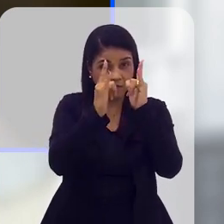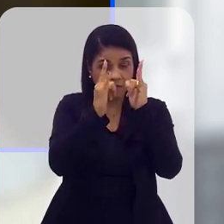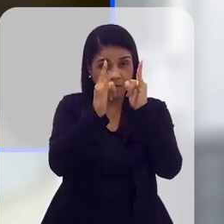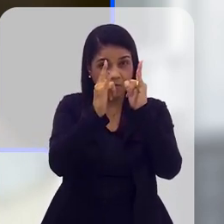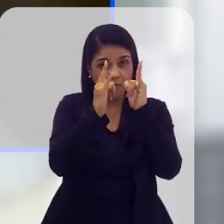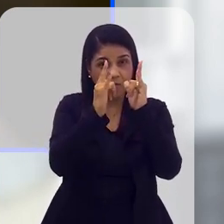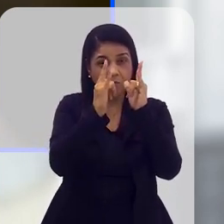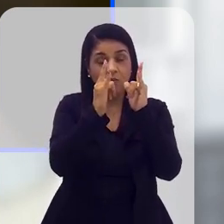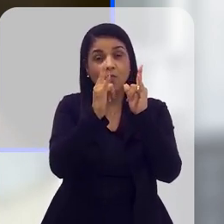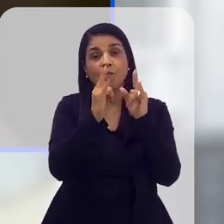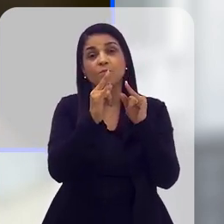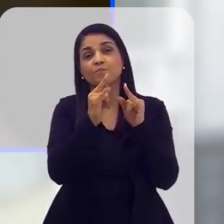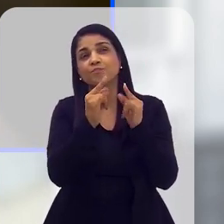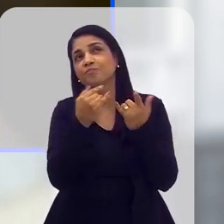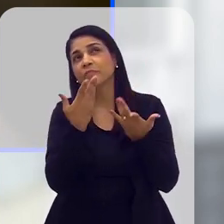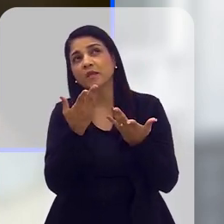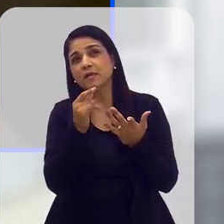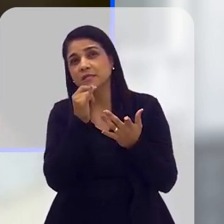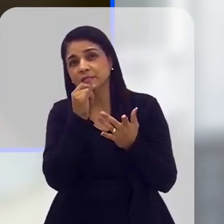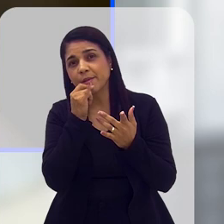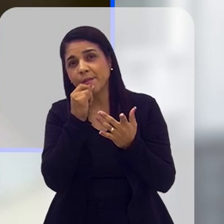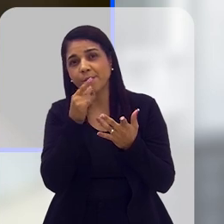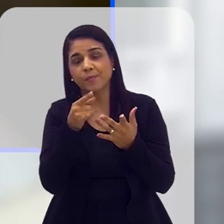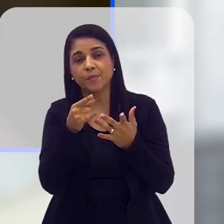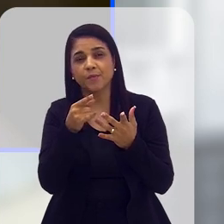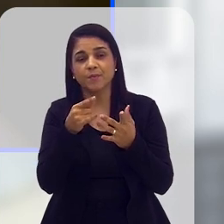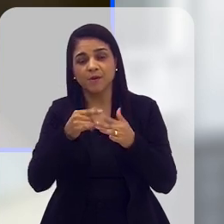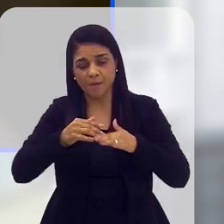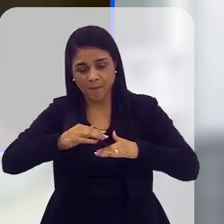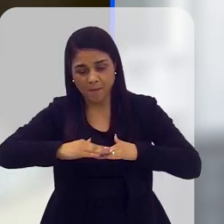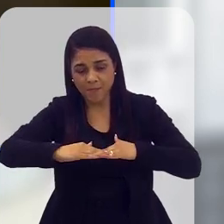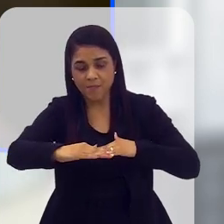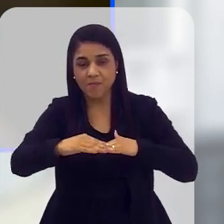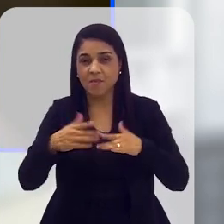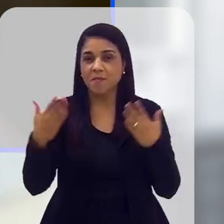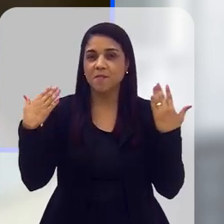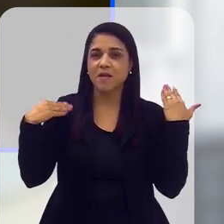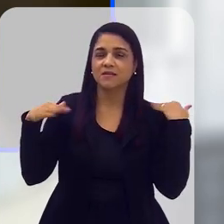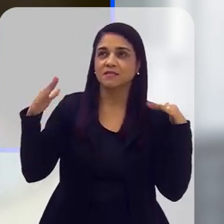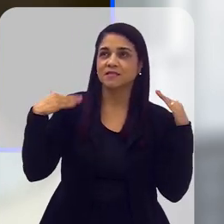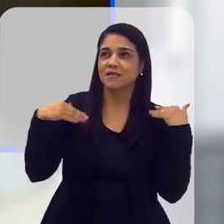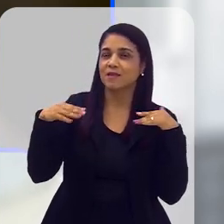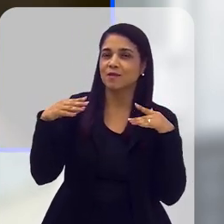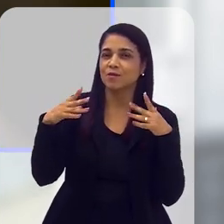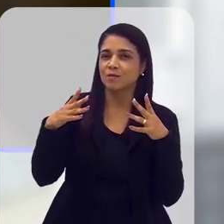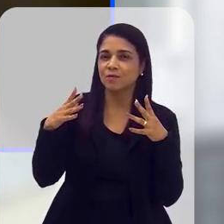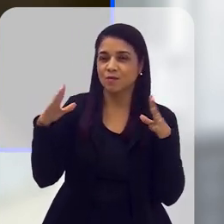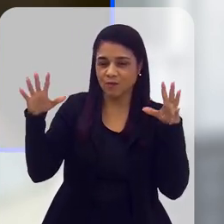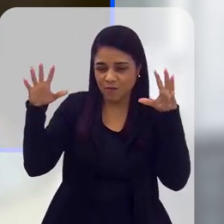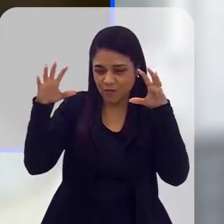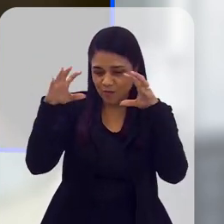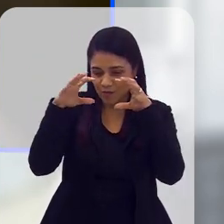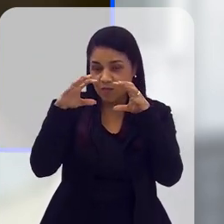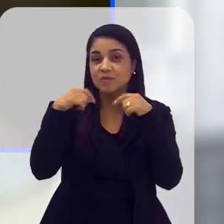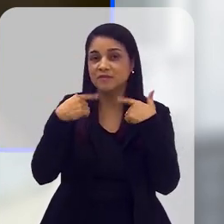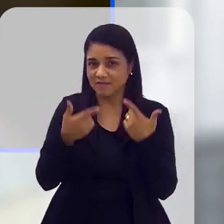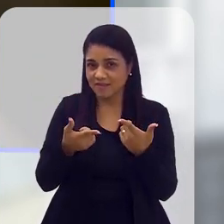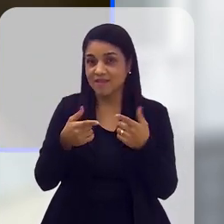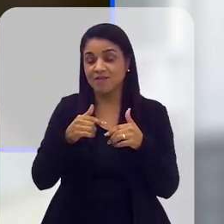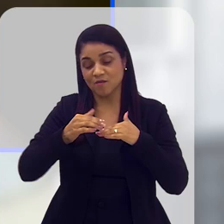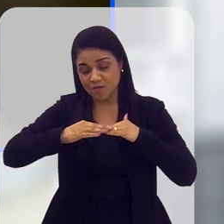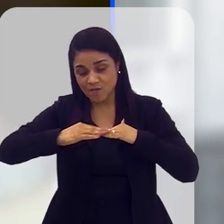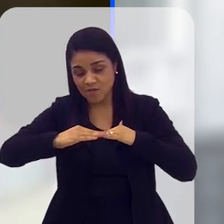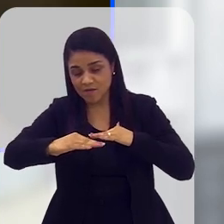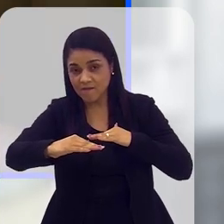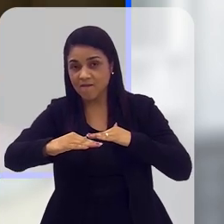reflete diretamente no passeio, na calçada, um calçamento que vai